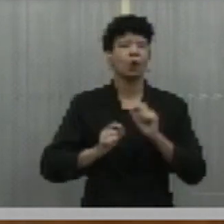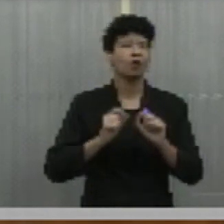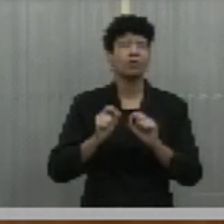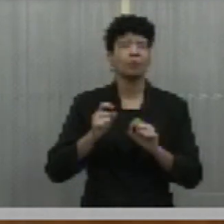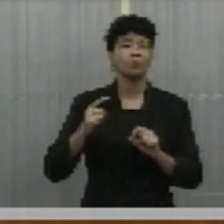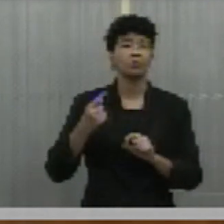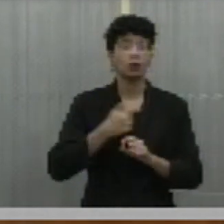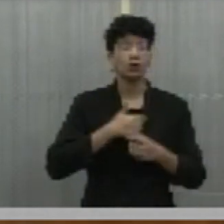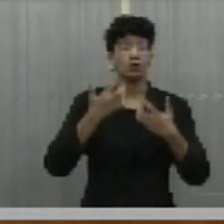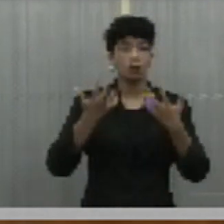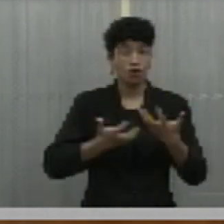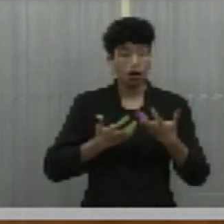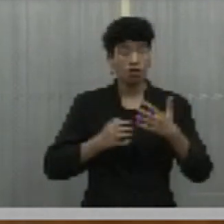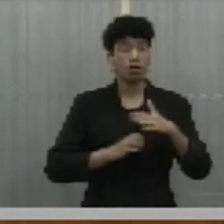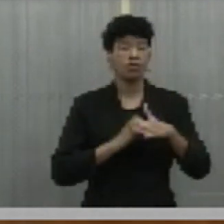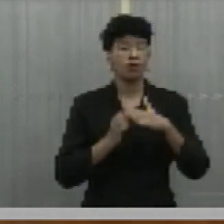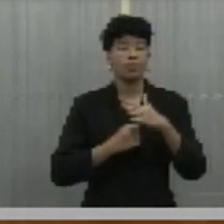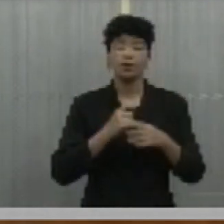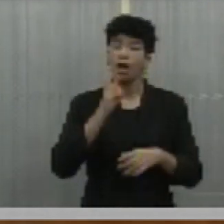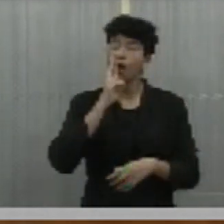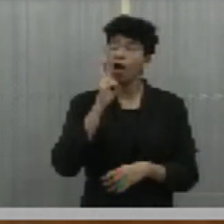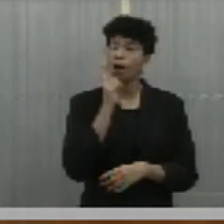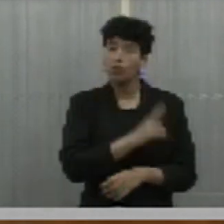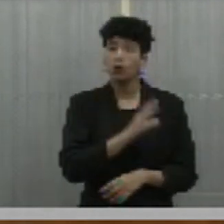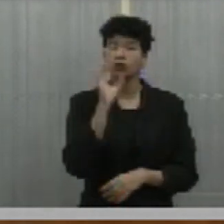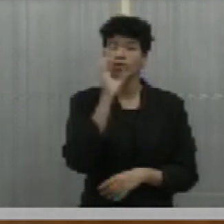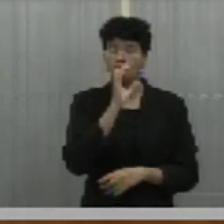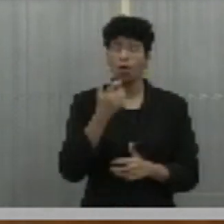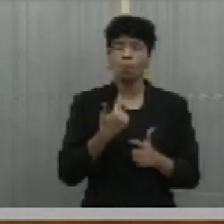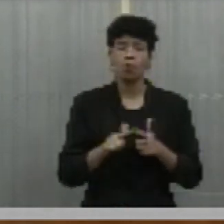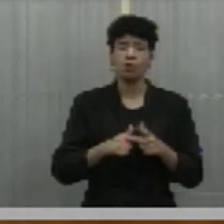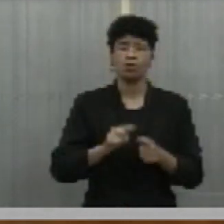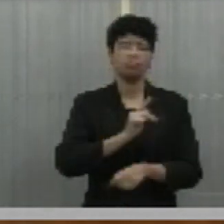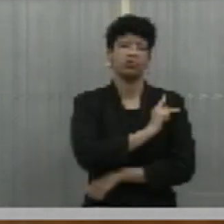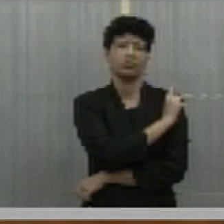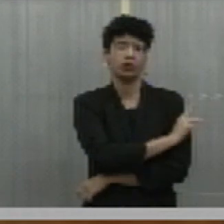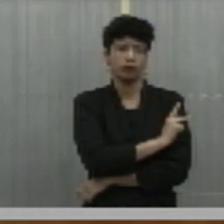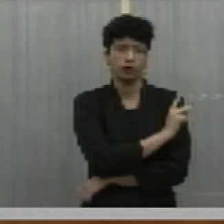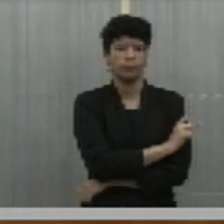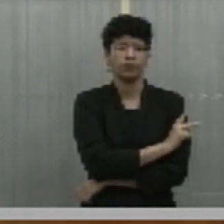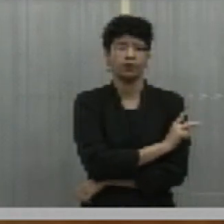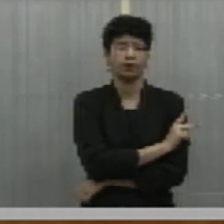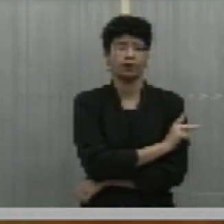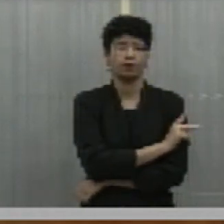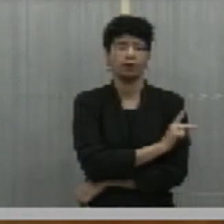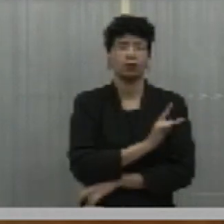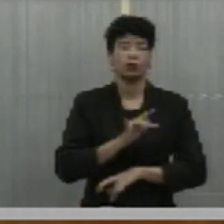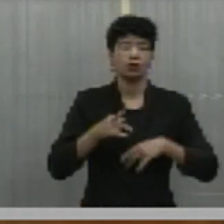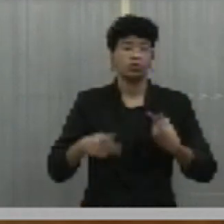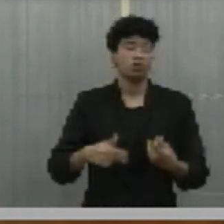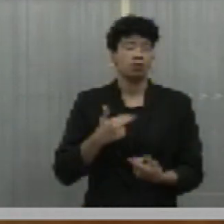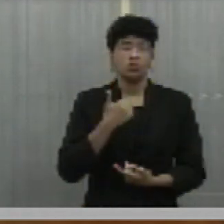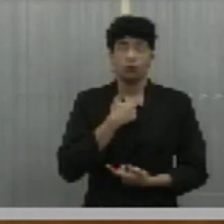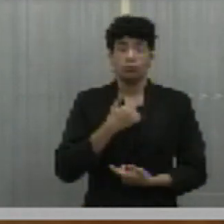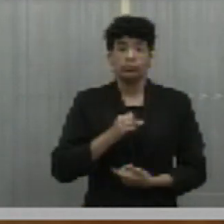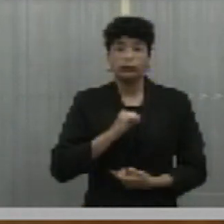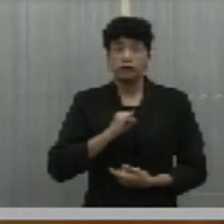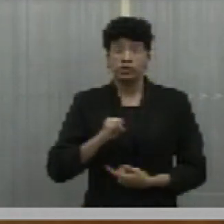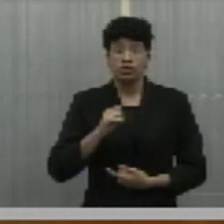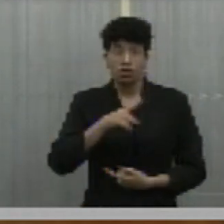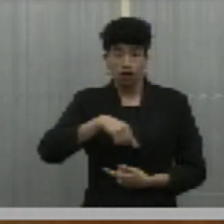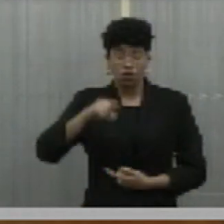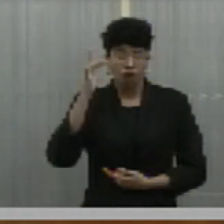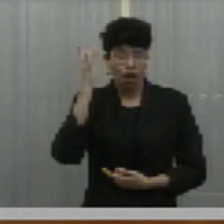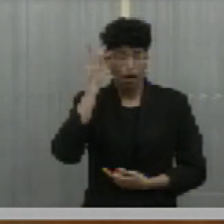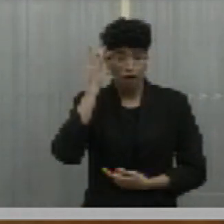Nós queremos que a Equatorial possa dar uma resposta aos problemas dos piauíenses. Do jeito que está é que não pode continuar. E se achar que,